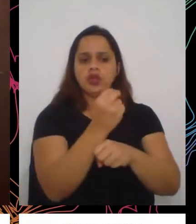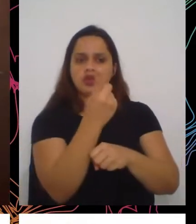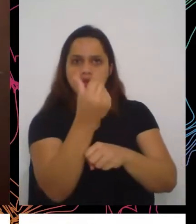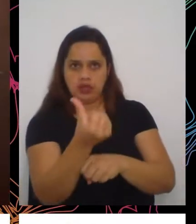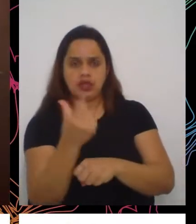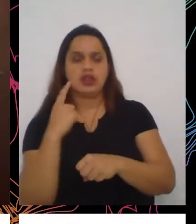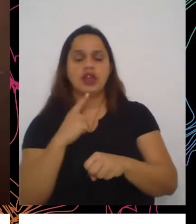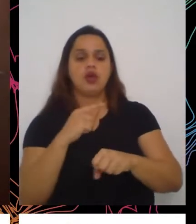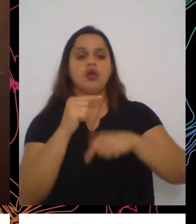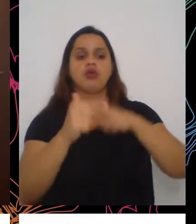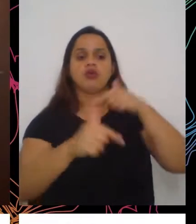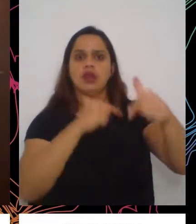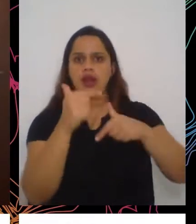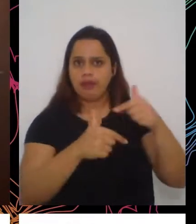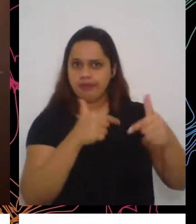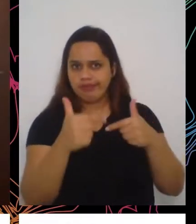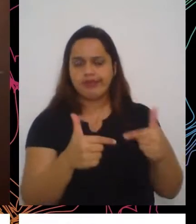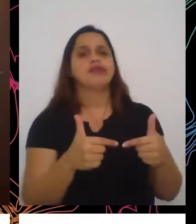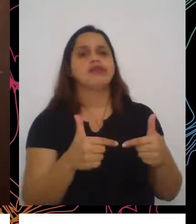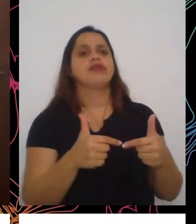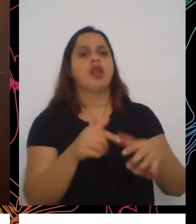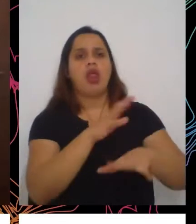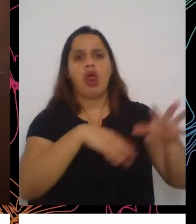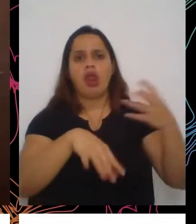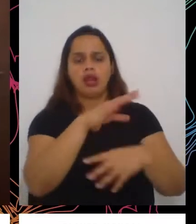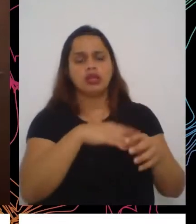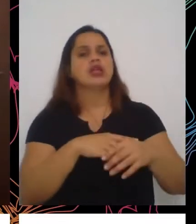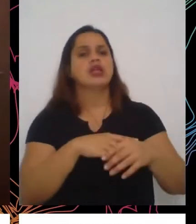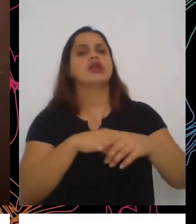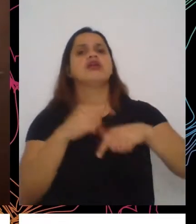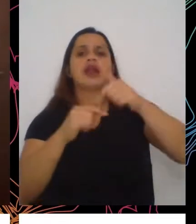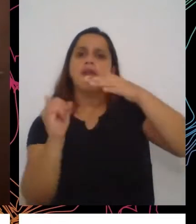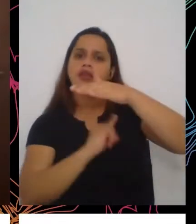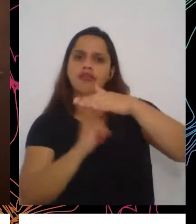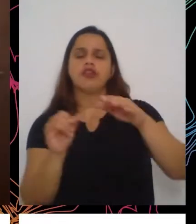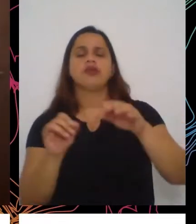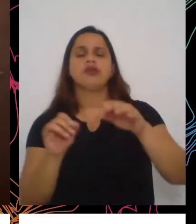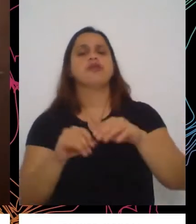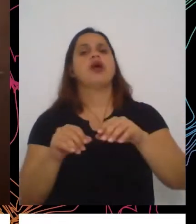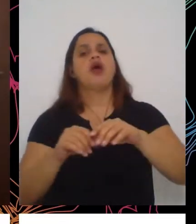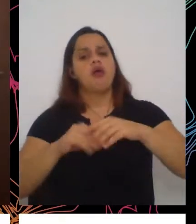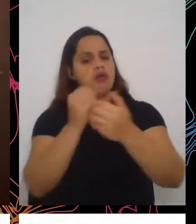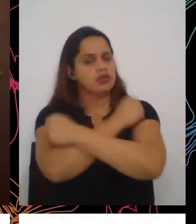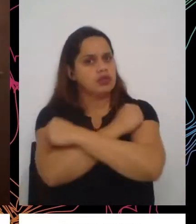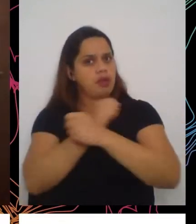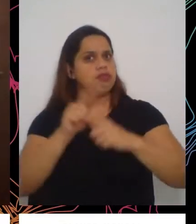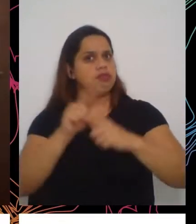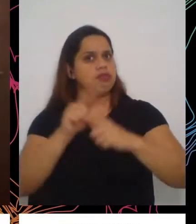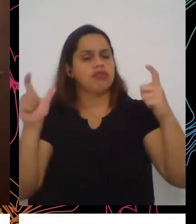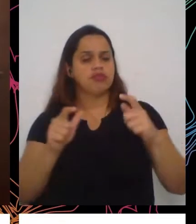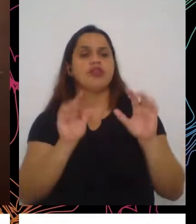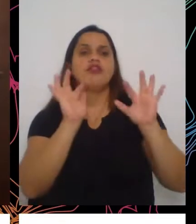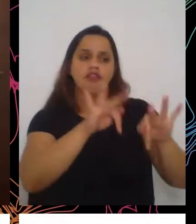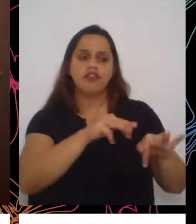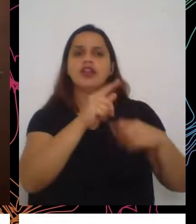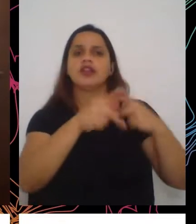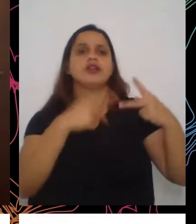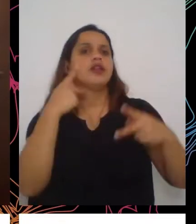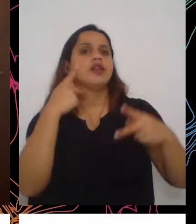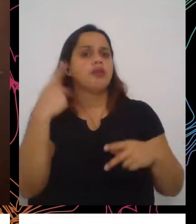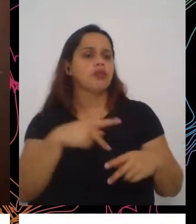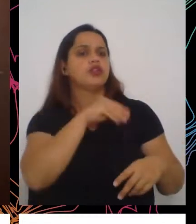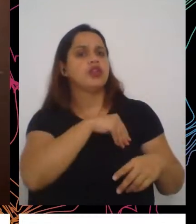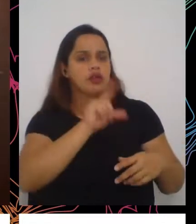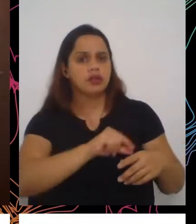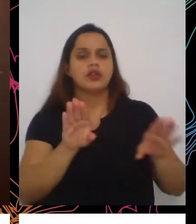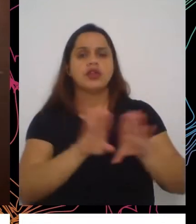trabalho, crescimento no mercado informal, aumento do desemprego, fim da política do salário mínimo, desorganização das políticas de transferência de